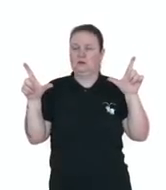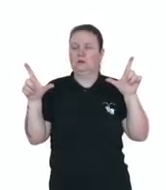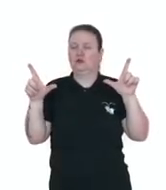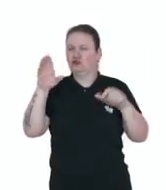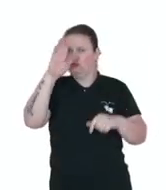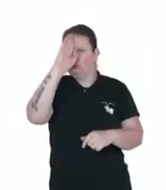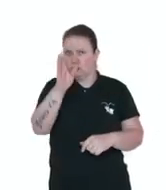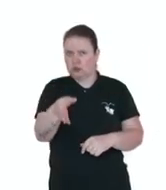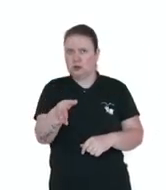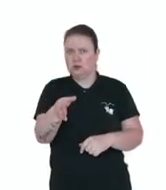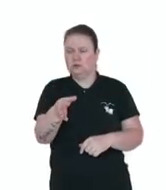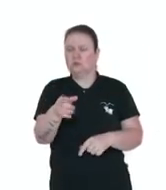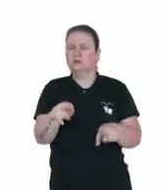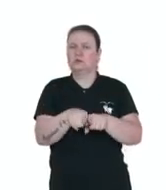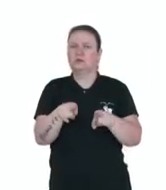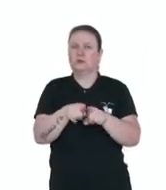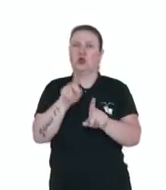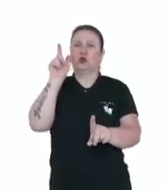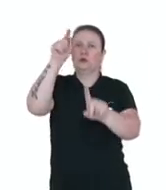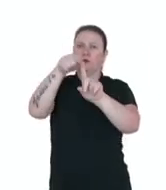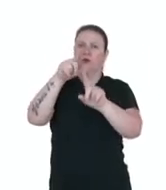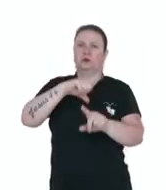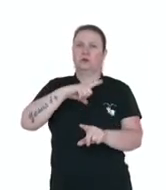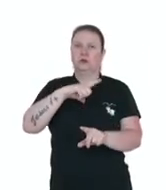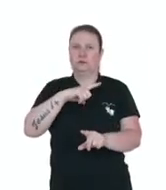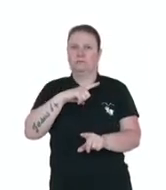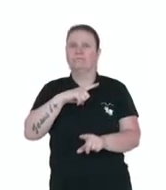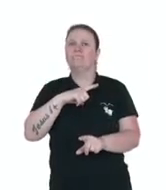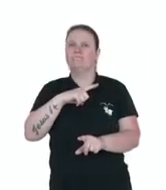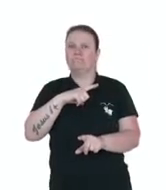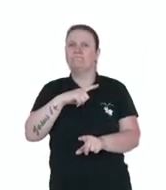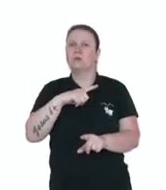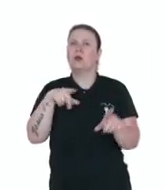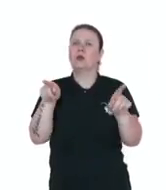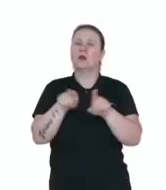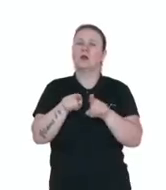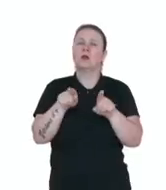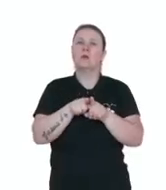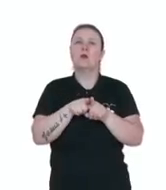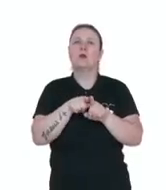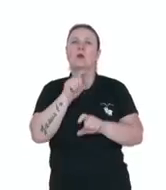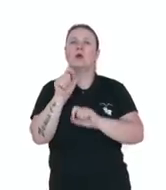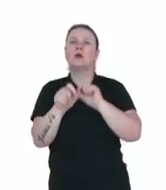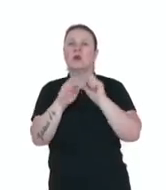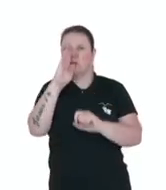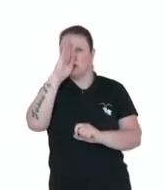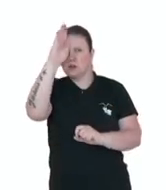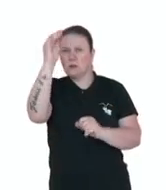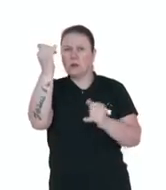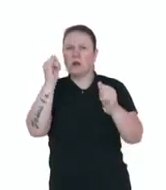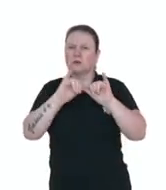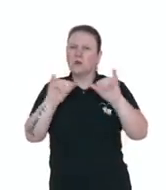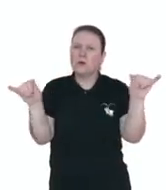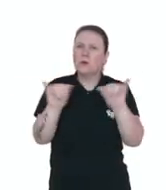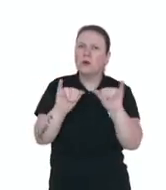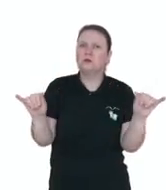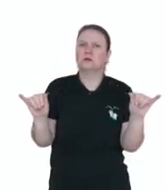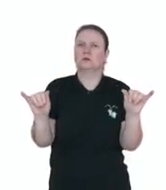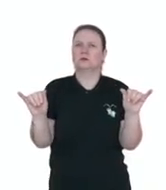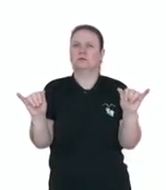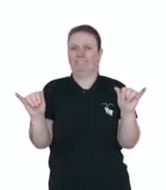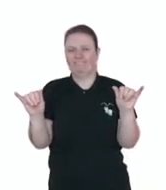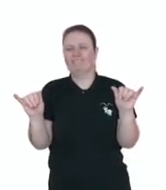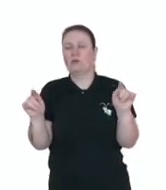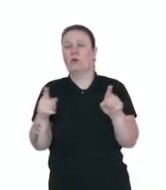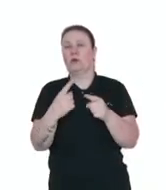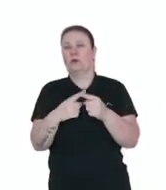direta. O texto é predominantemente objetivo. O objetivo principal é informativo,